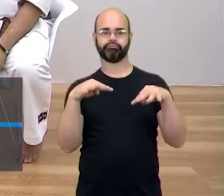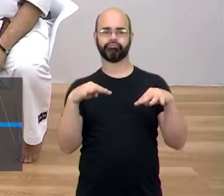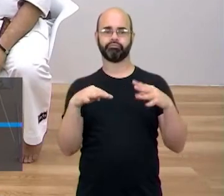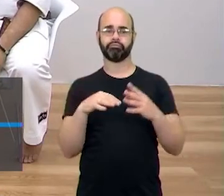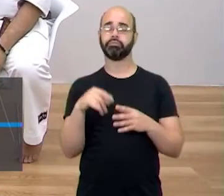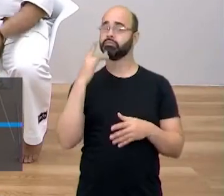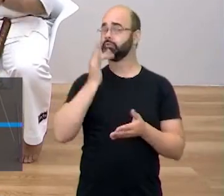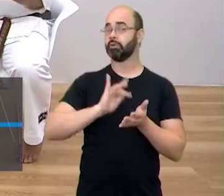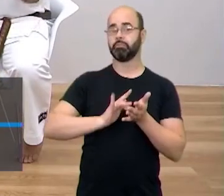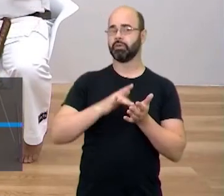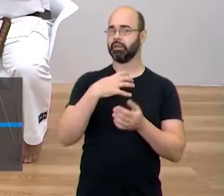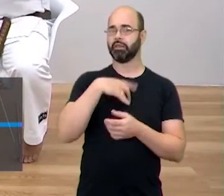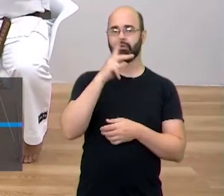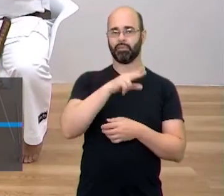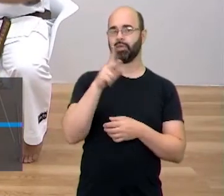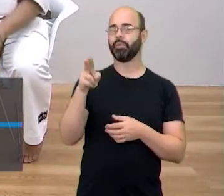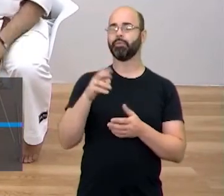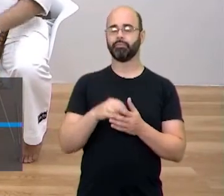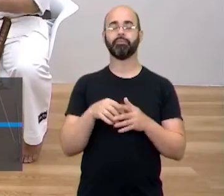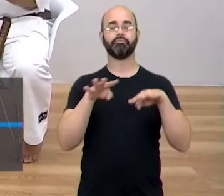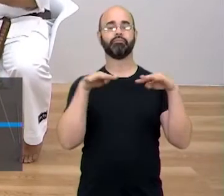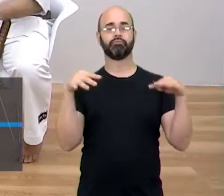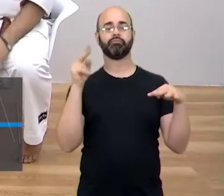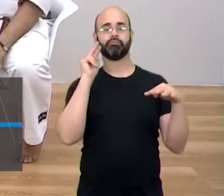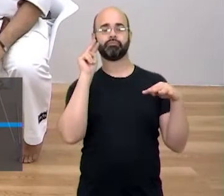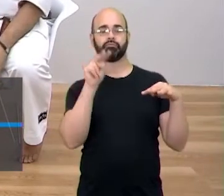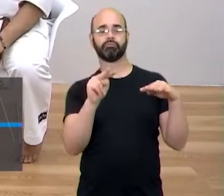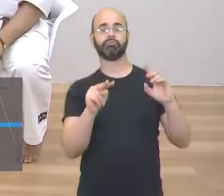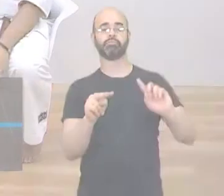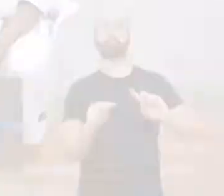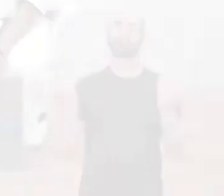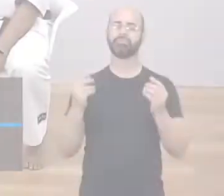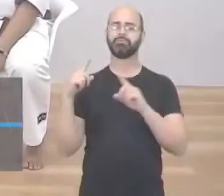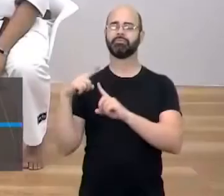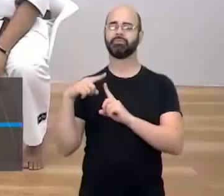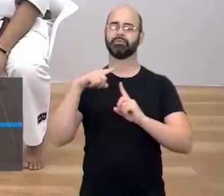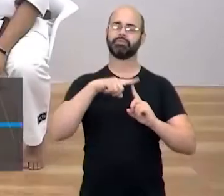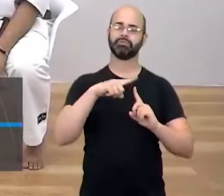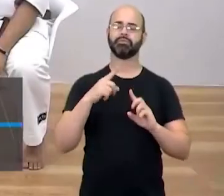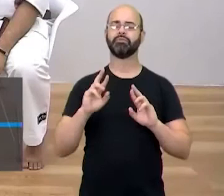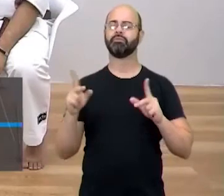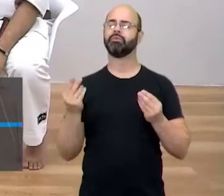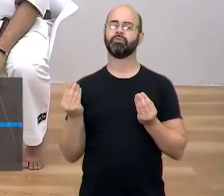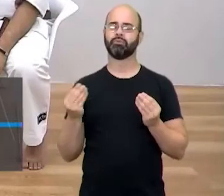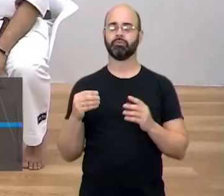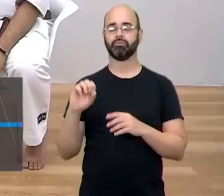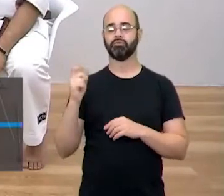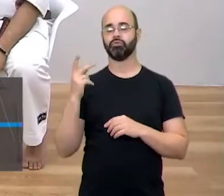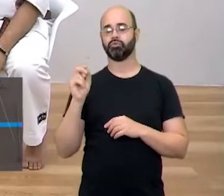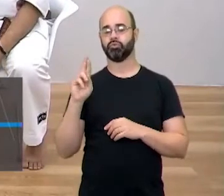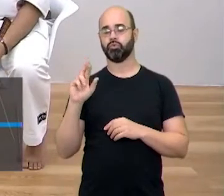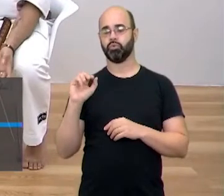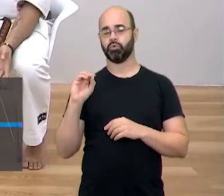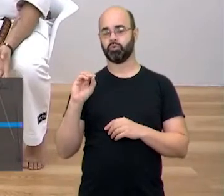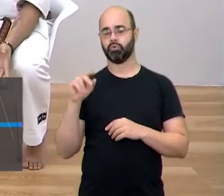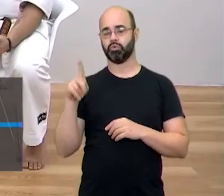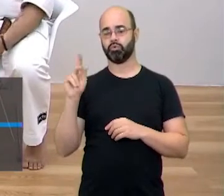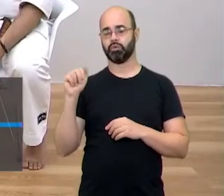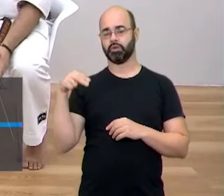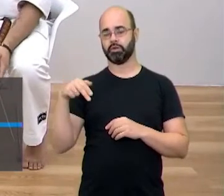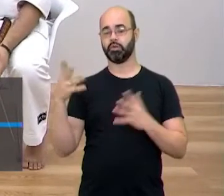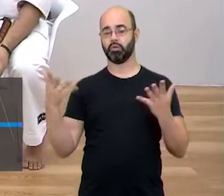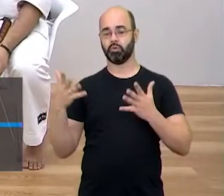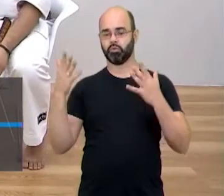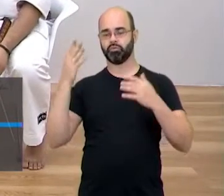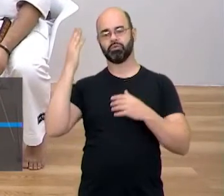aí... É, balé também é assim. Depois eles vão te dar o resultado, depois de uns 5, 6 dias. Então, o Shotokan é o Karatê Olímpico